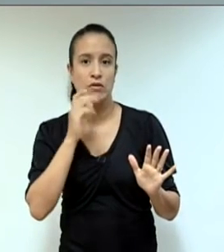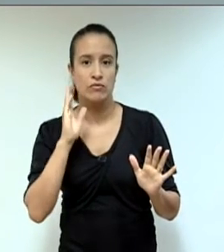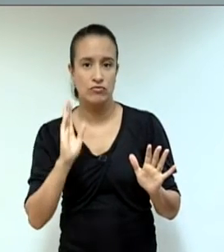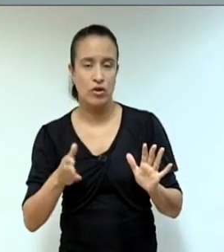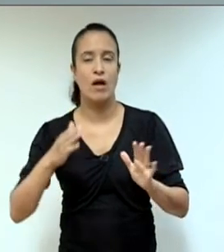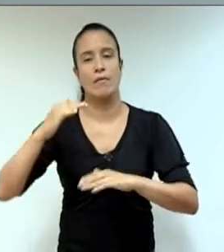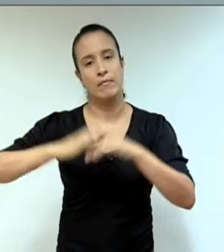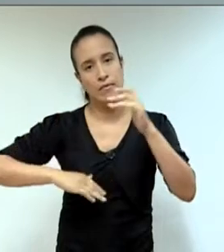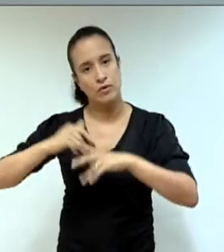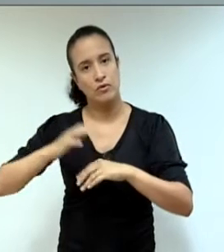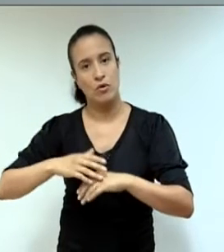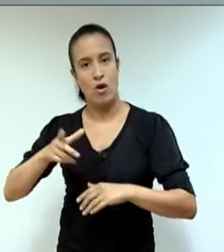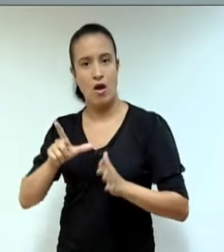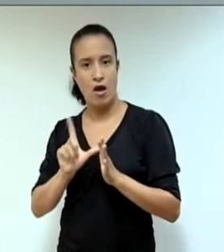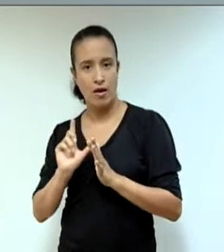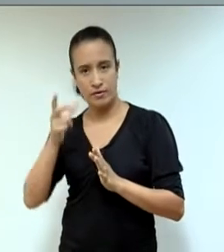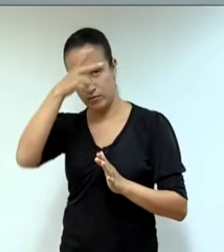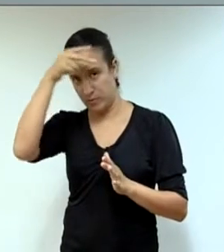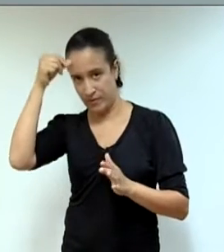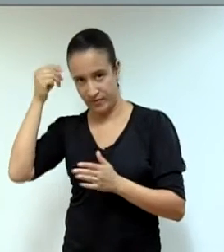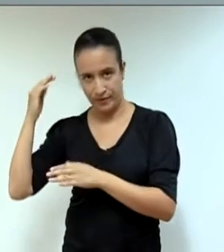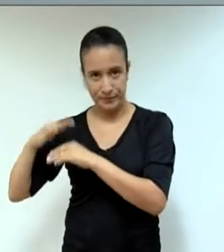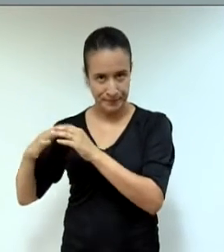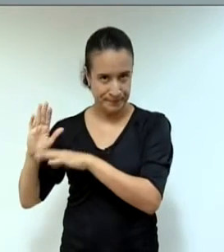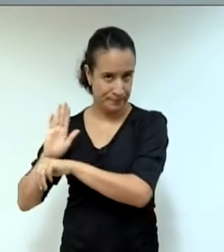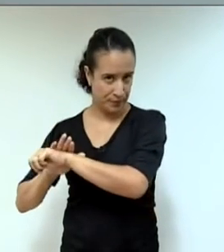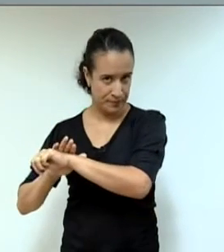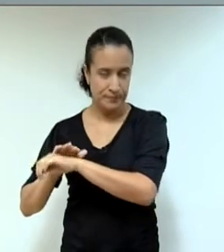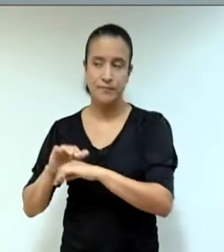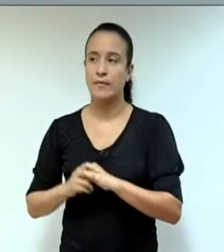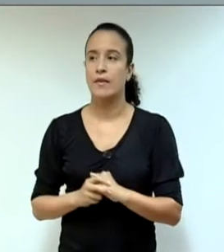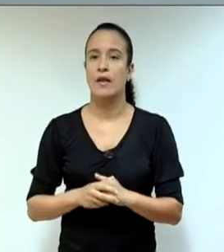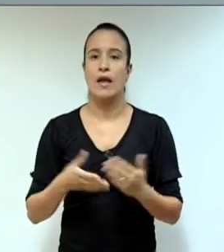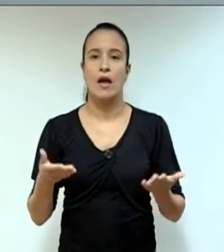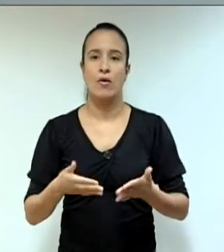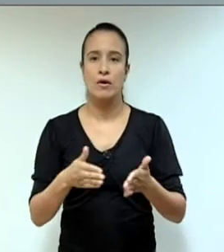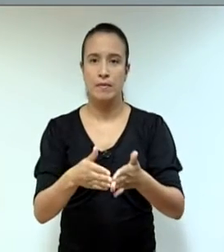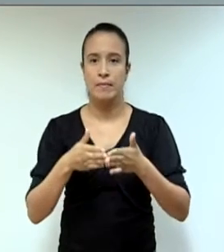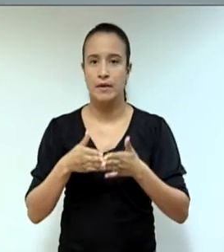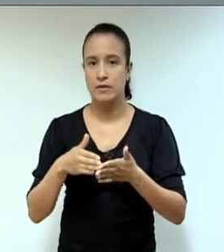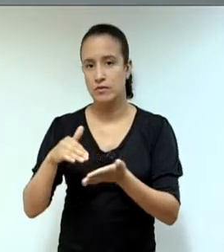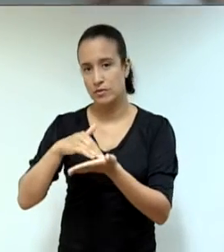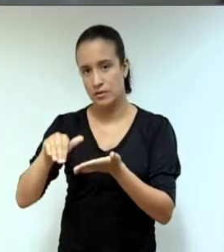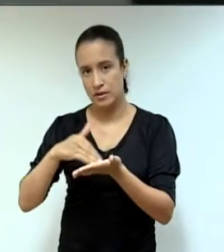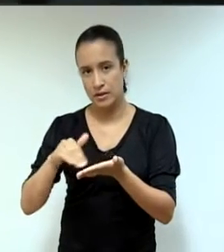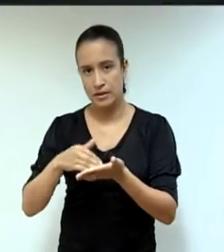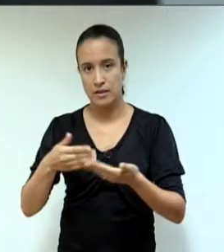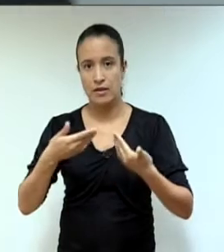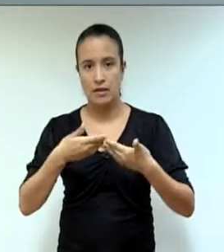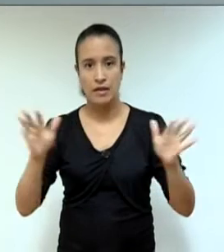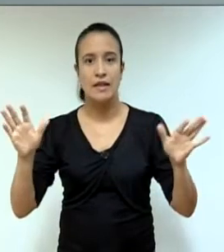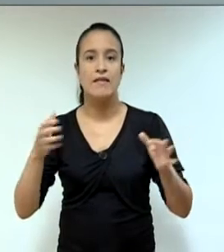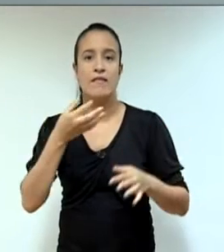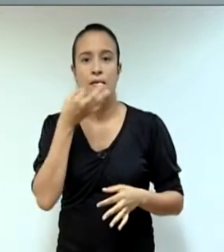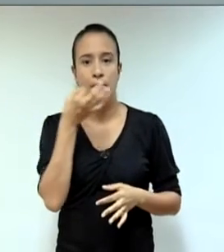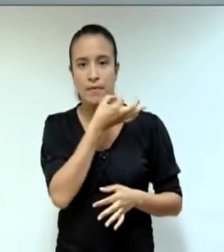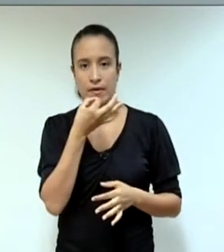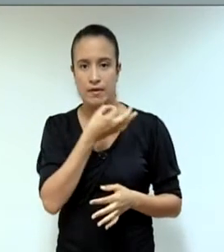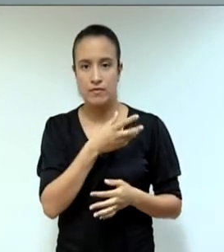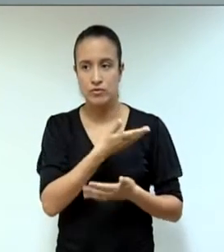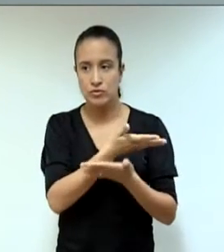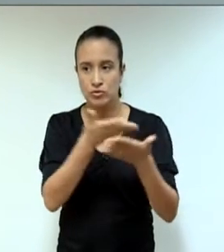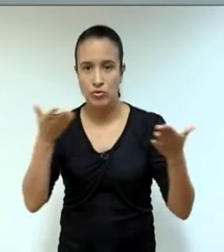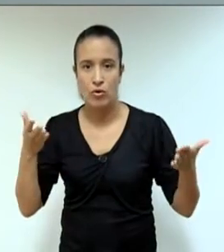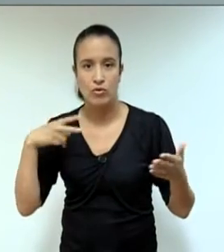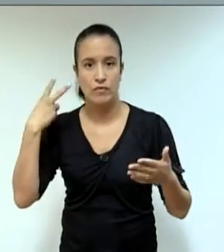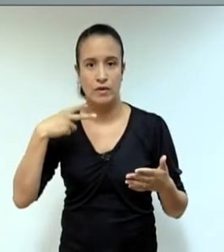fim, solicito a leitura desse primeiro secretário da mesa-diretora no momento da abertura da palavra, antes da votação do projeto. Certo contar com a vossa